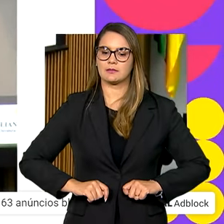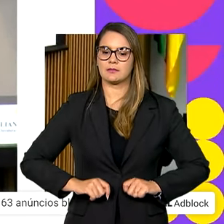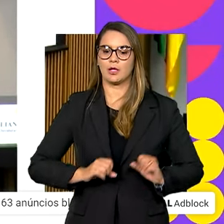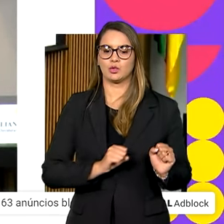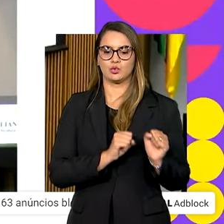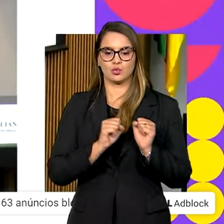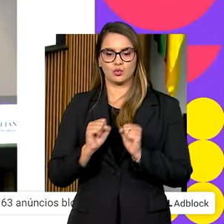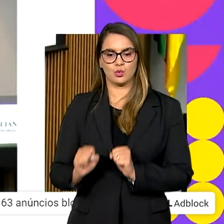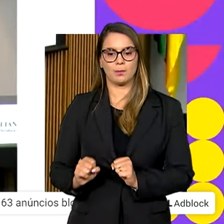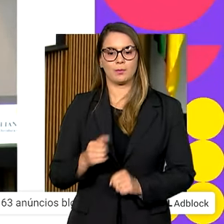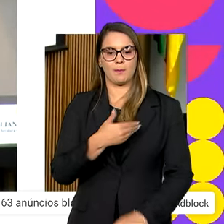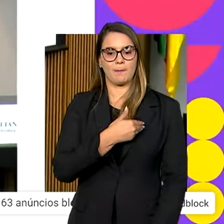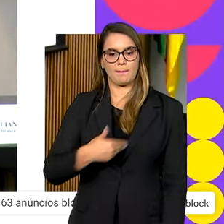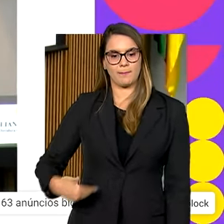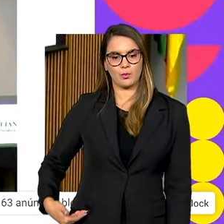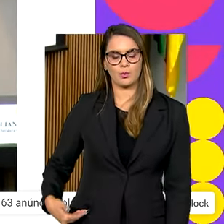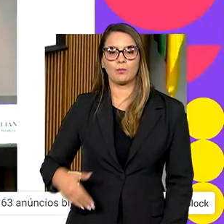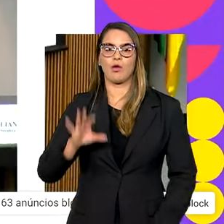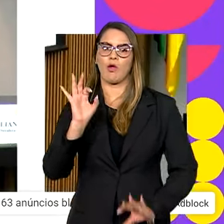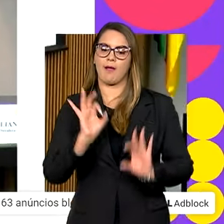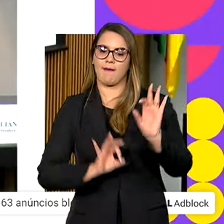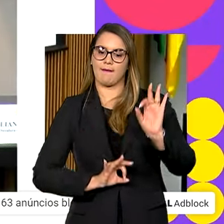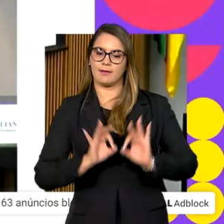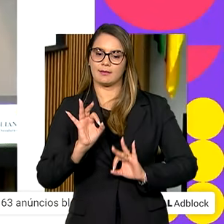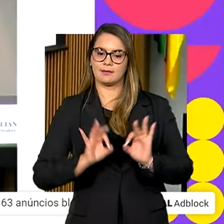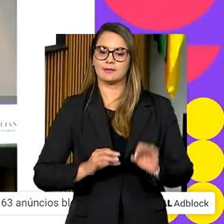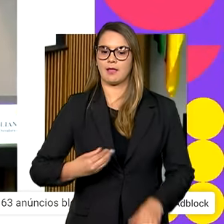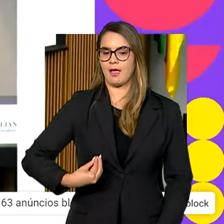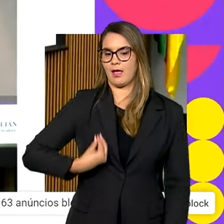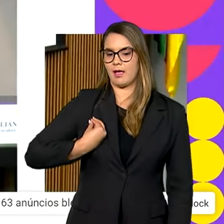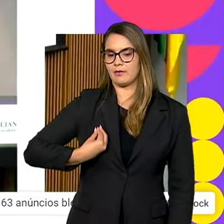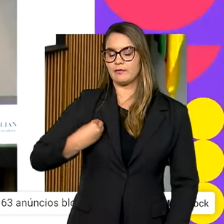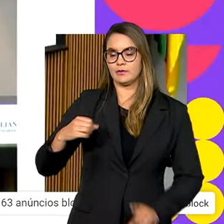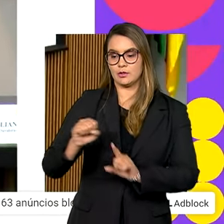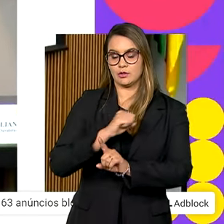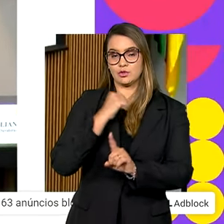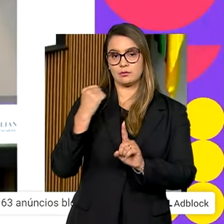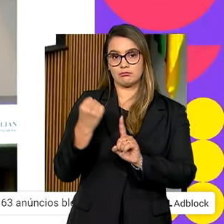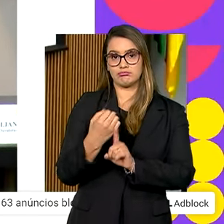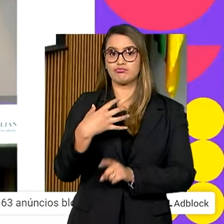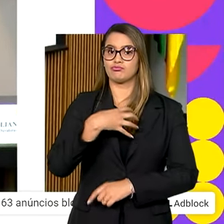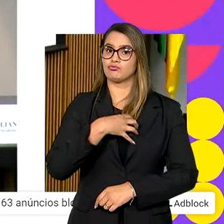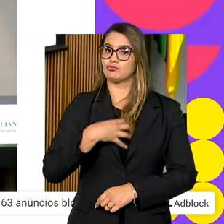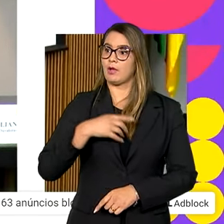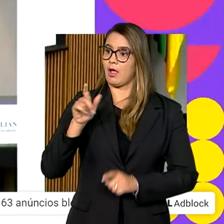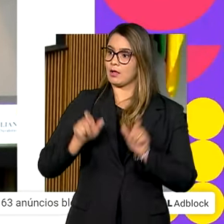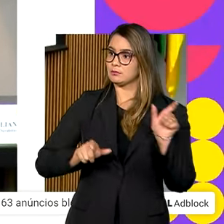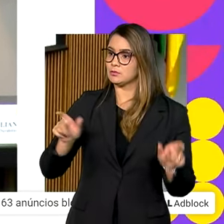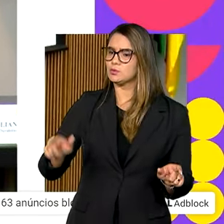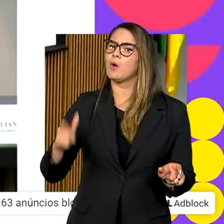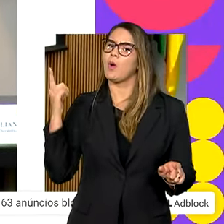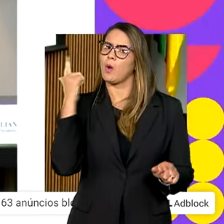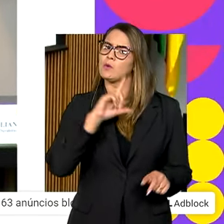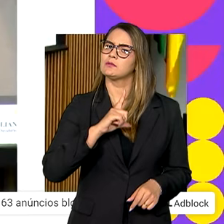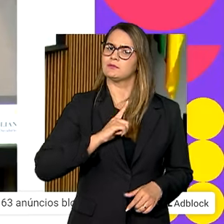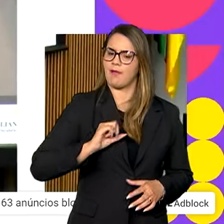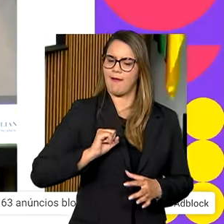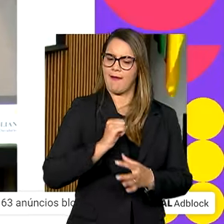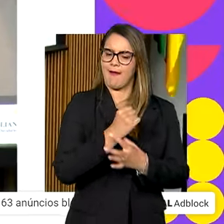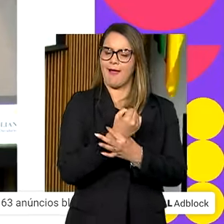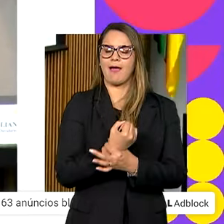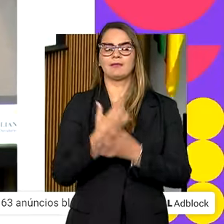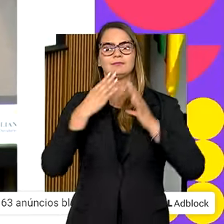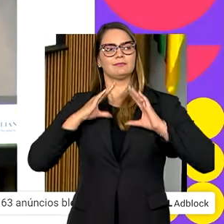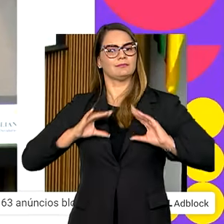poder público organizar a vida em sociedade de modo que as pessoas possam ter garantido o seu bem-estar